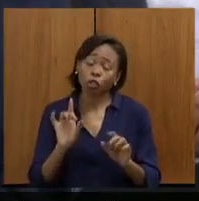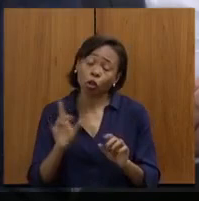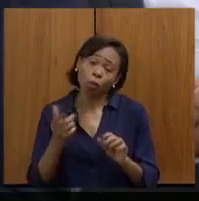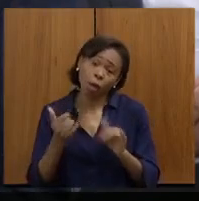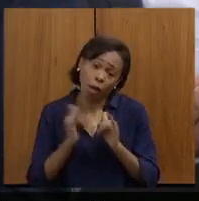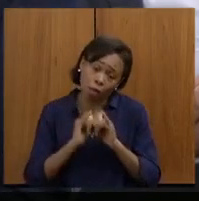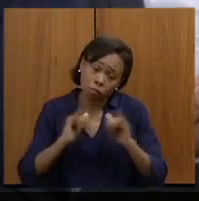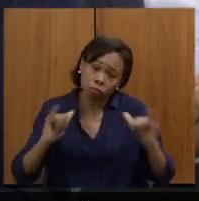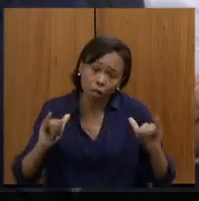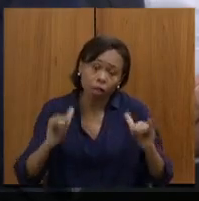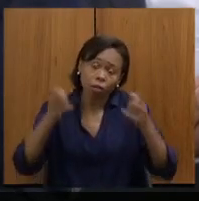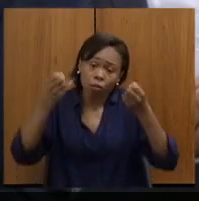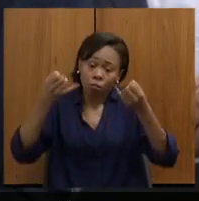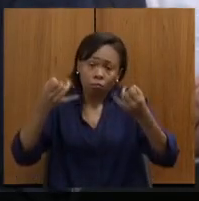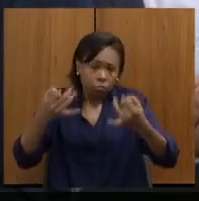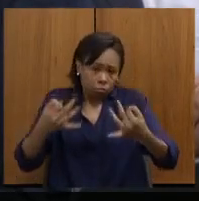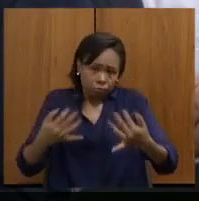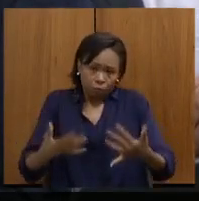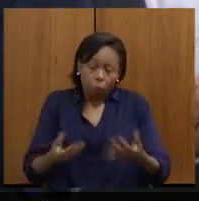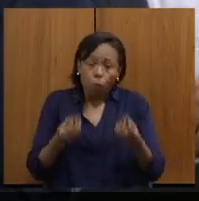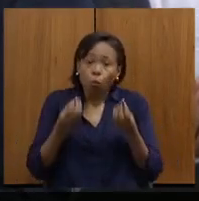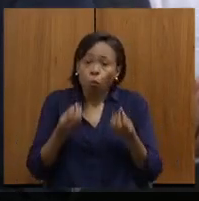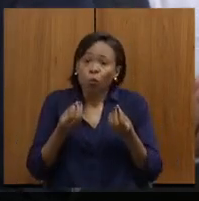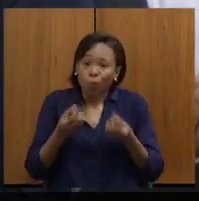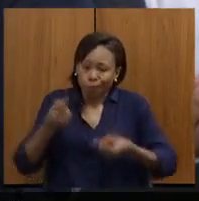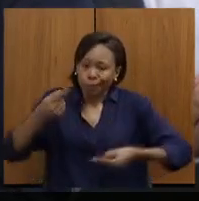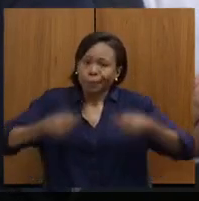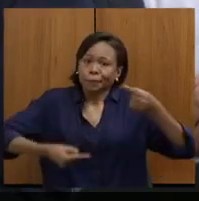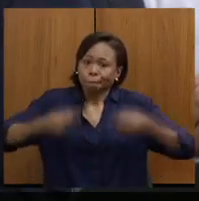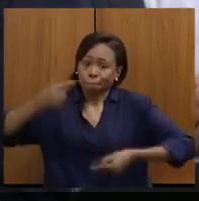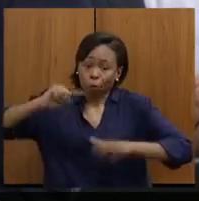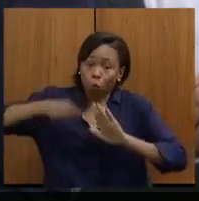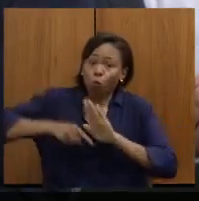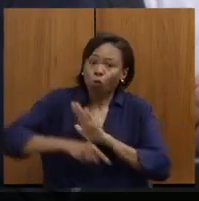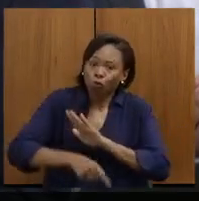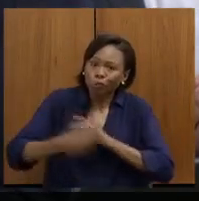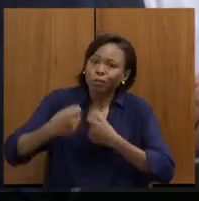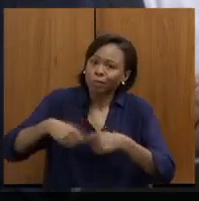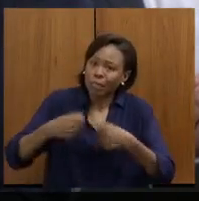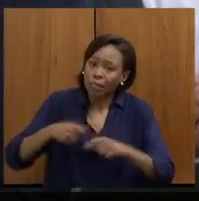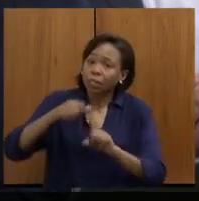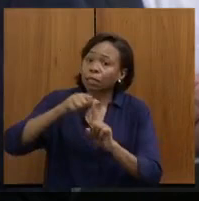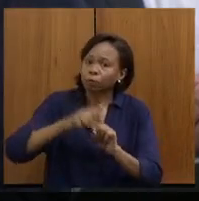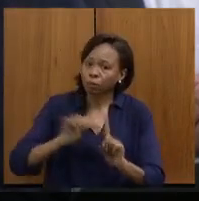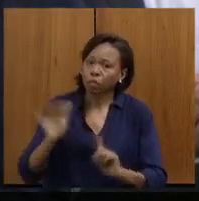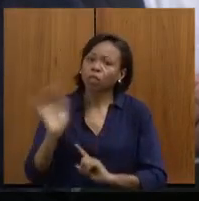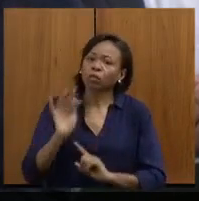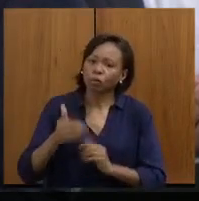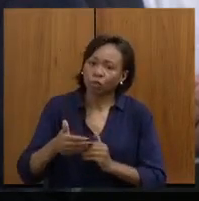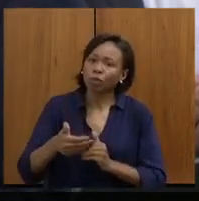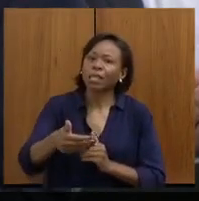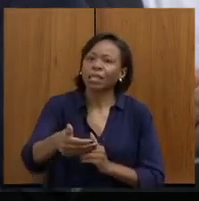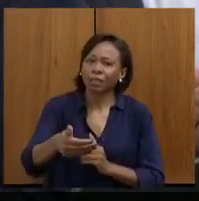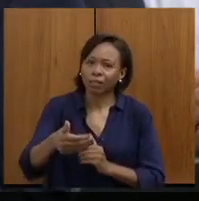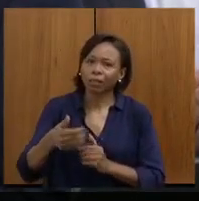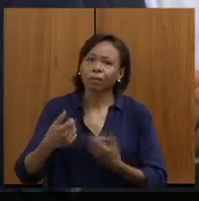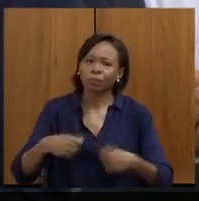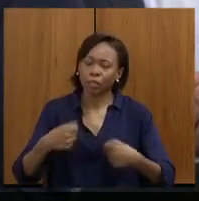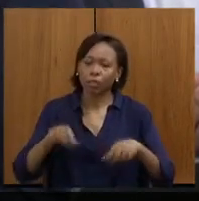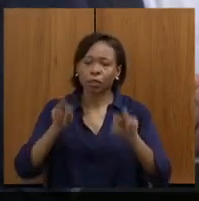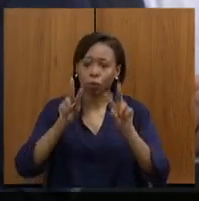discussão conceitual, como nós vamos ter que fazer uma discussão muito intensa aqui, no mês de fevereiro, sobre